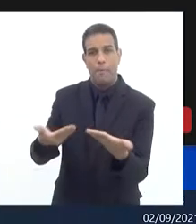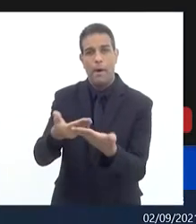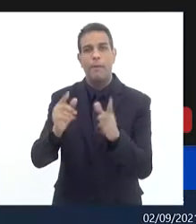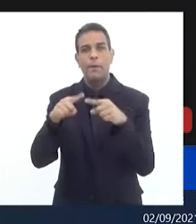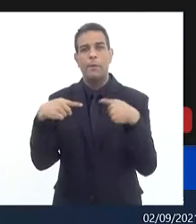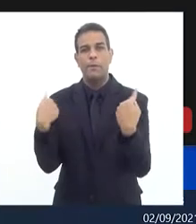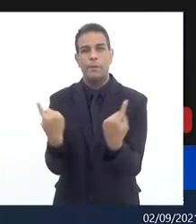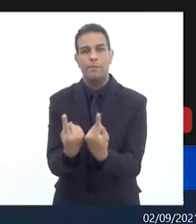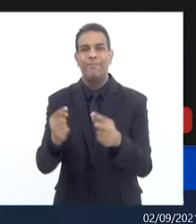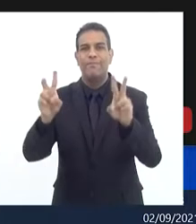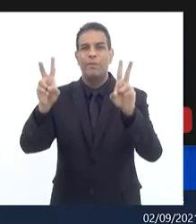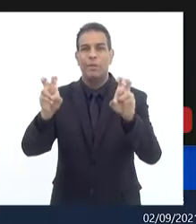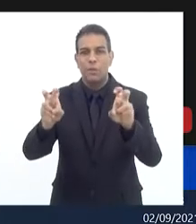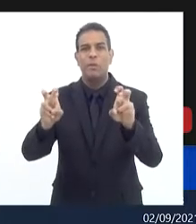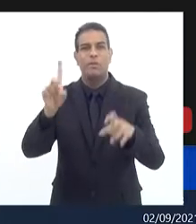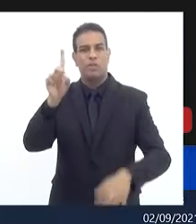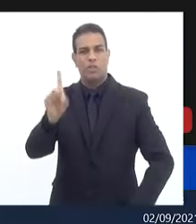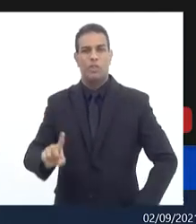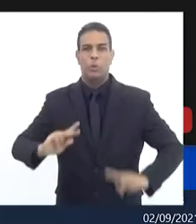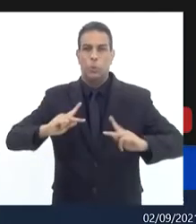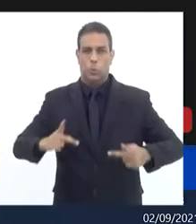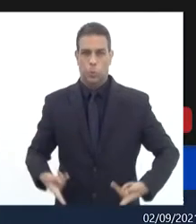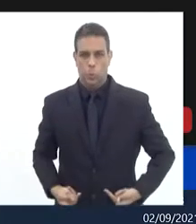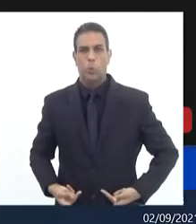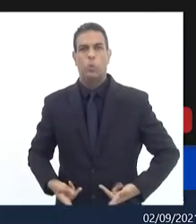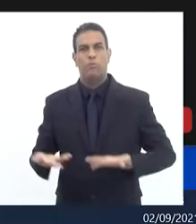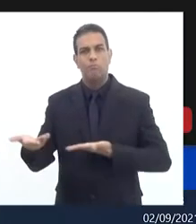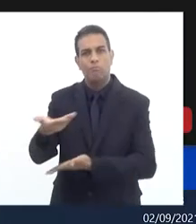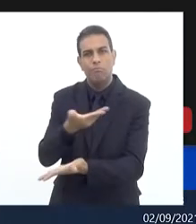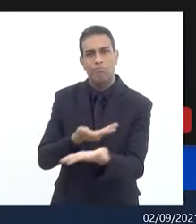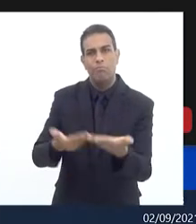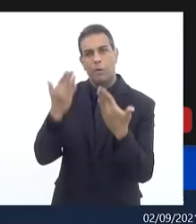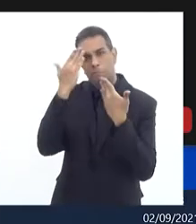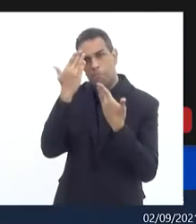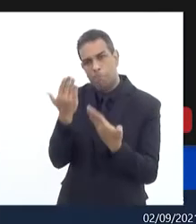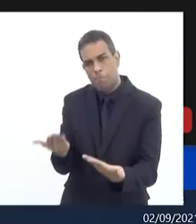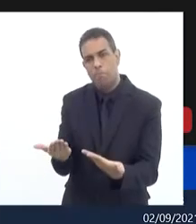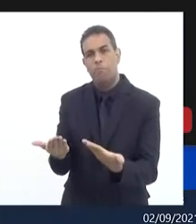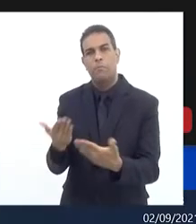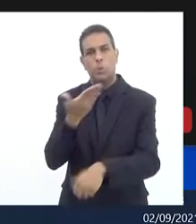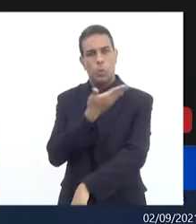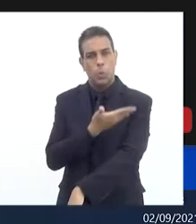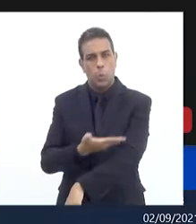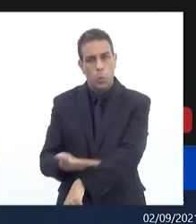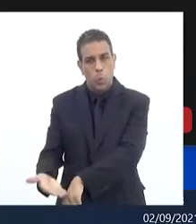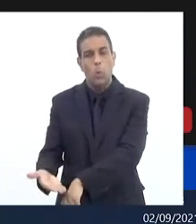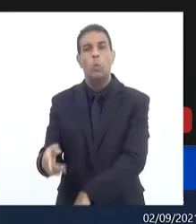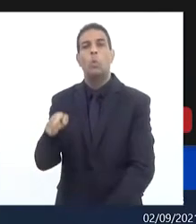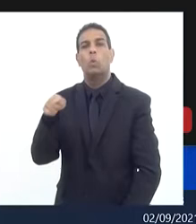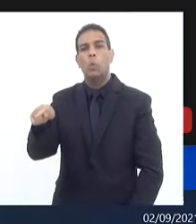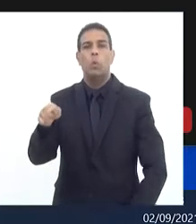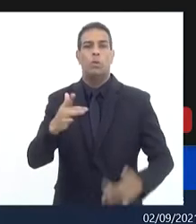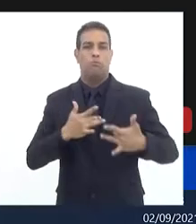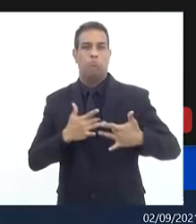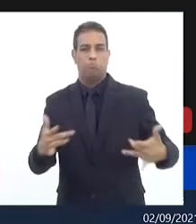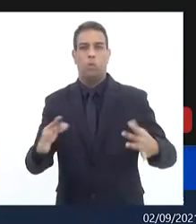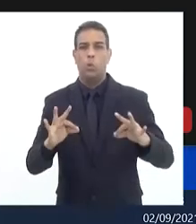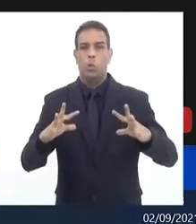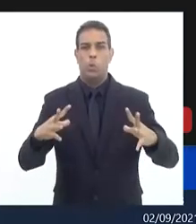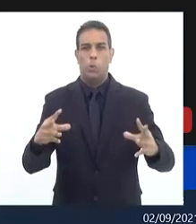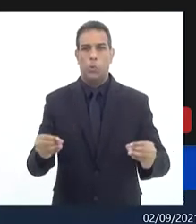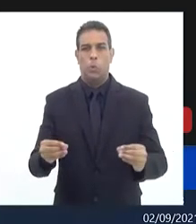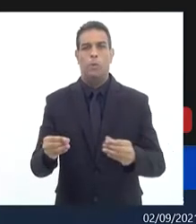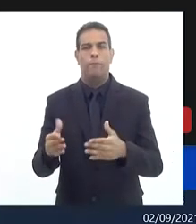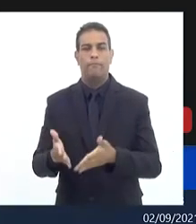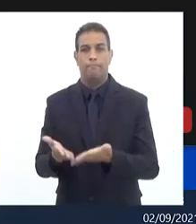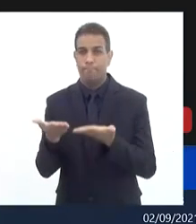Dani como sempre delicado eu sempre faço essa consideração sobre a sua educação e sobre a sua delicadeza tá? favor